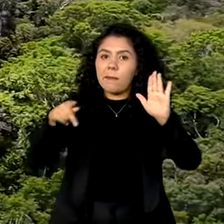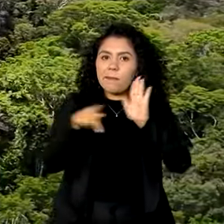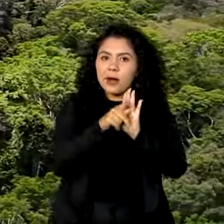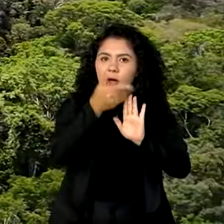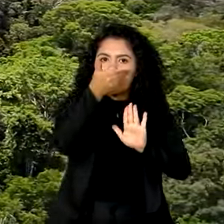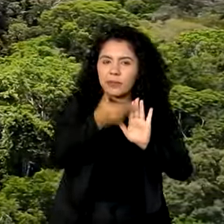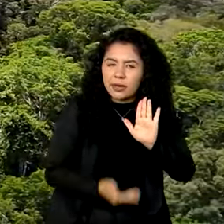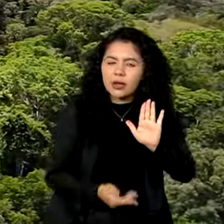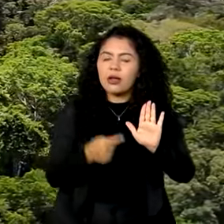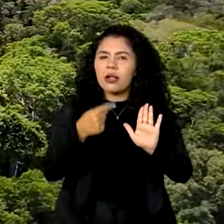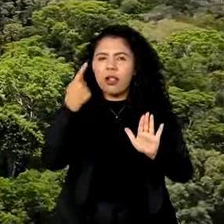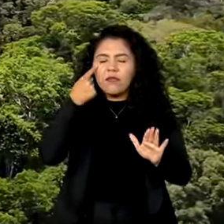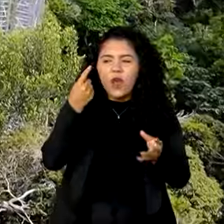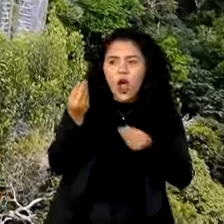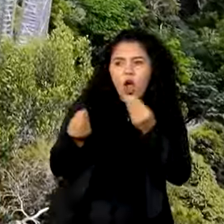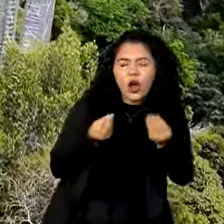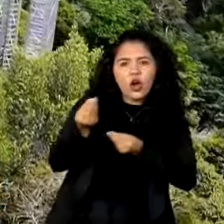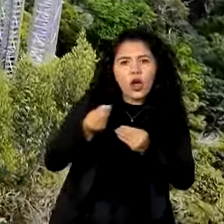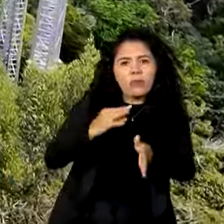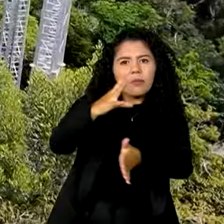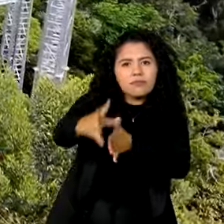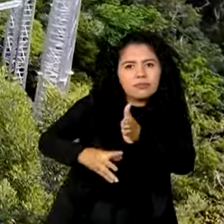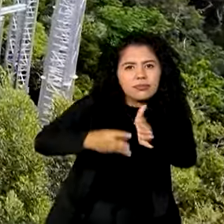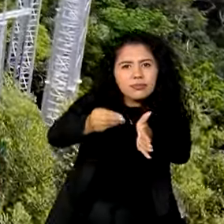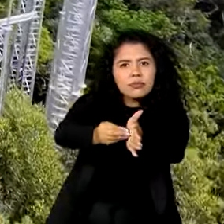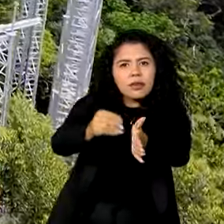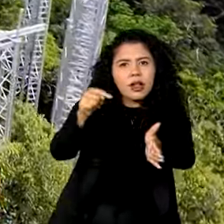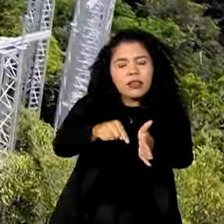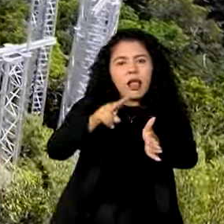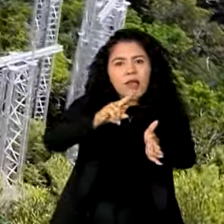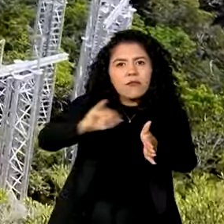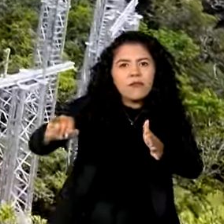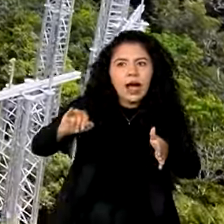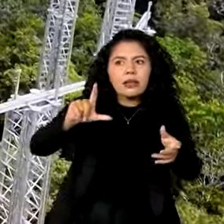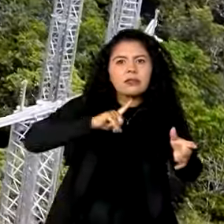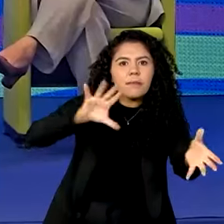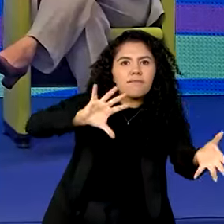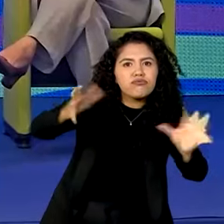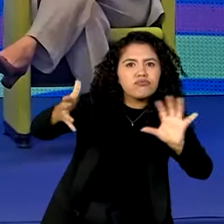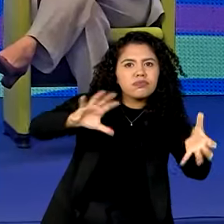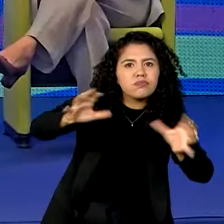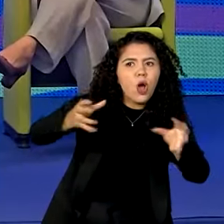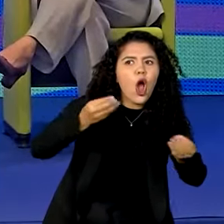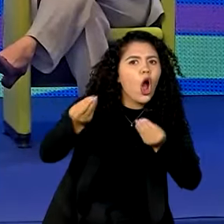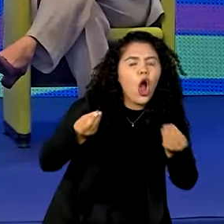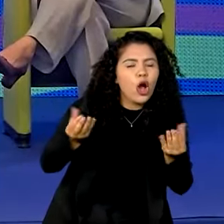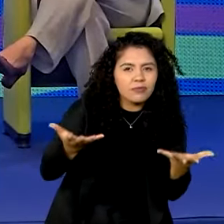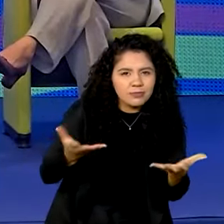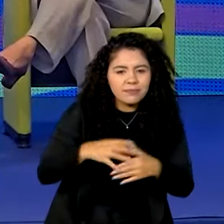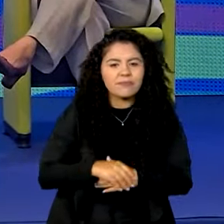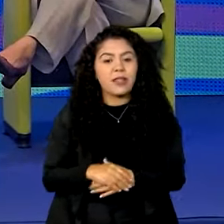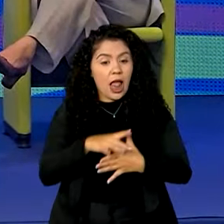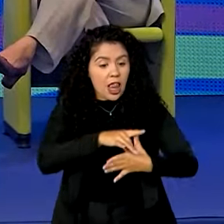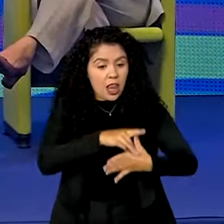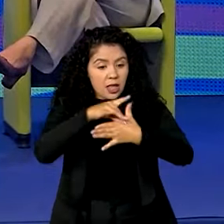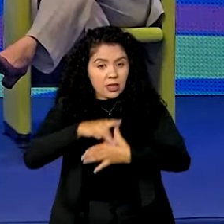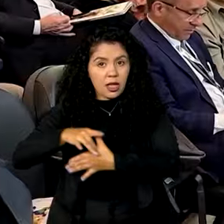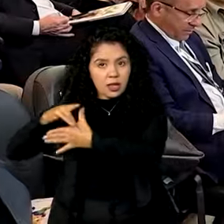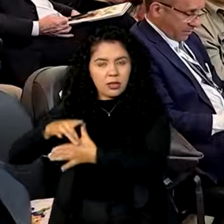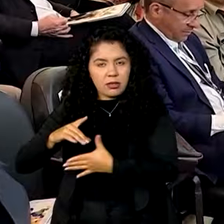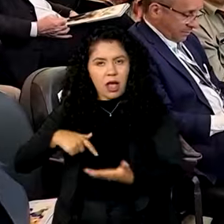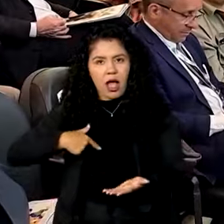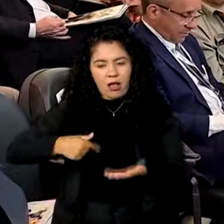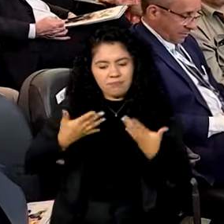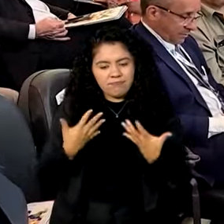avalia como a floresta amazônica vai reagir à mudança do clima. Os líderes se comprometeram a